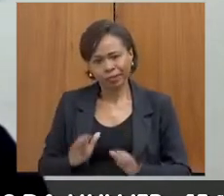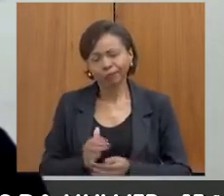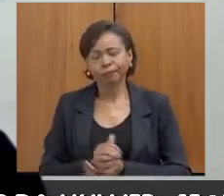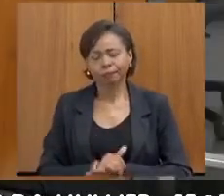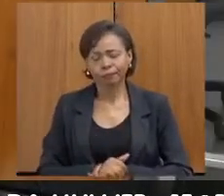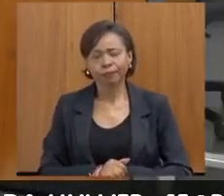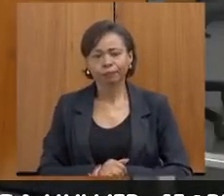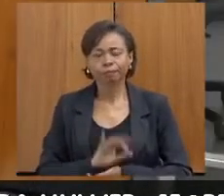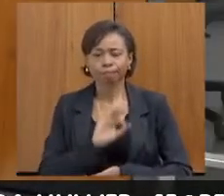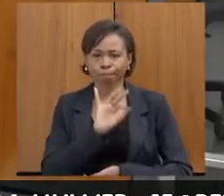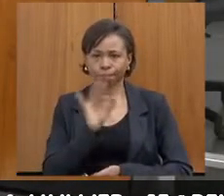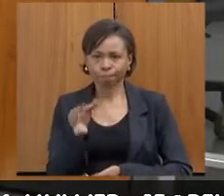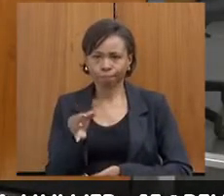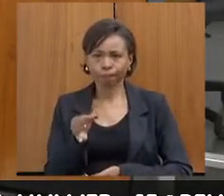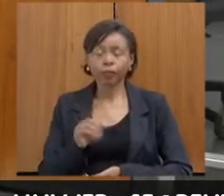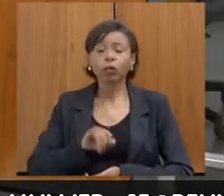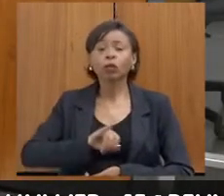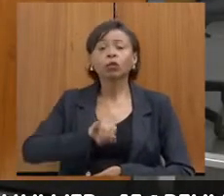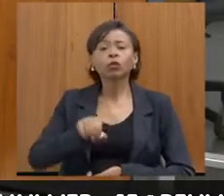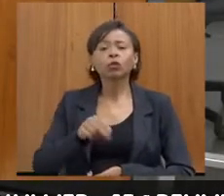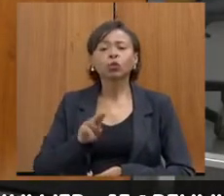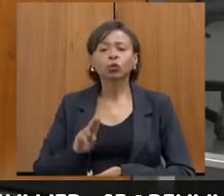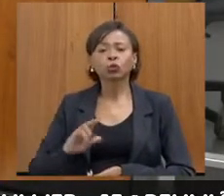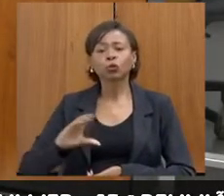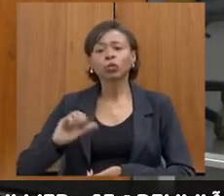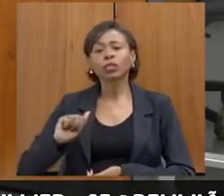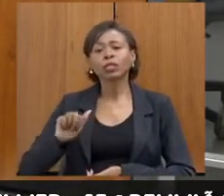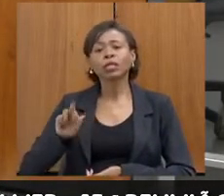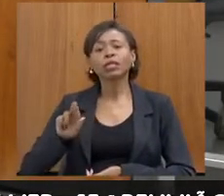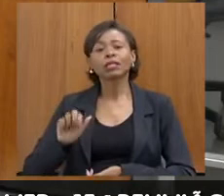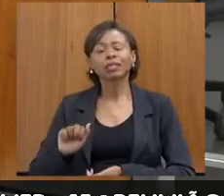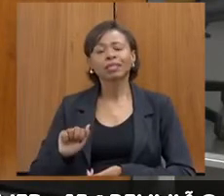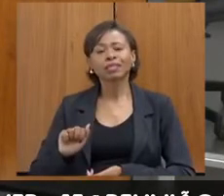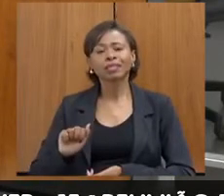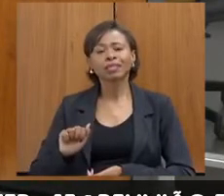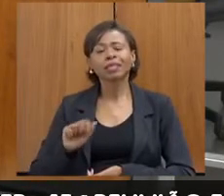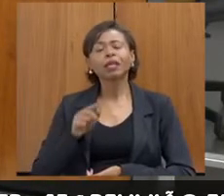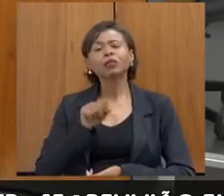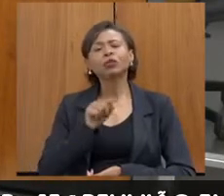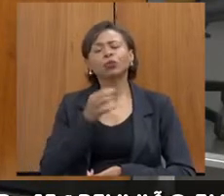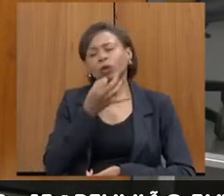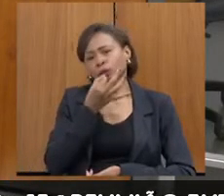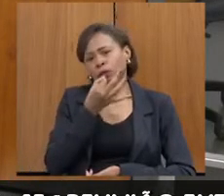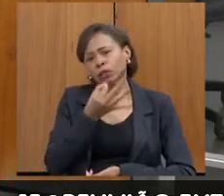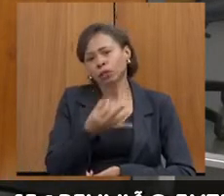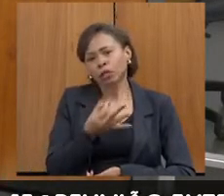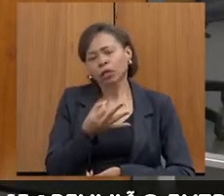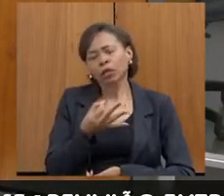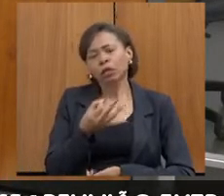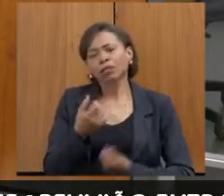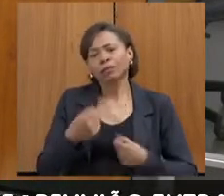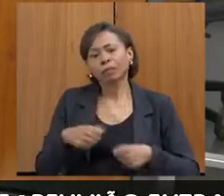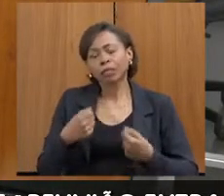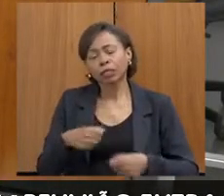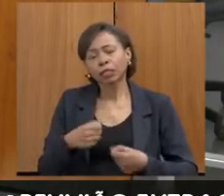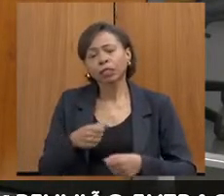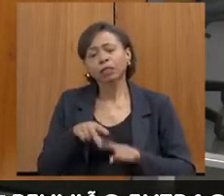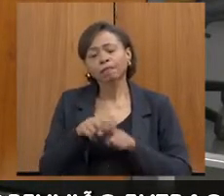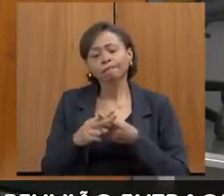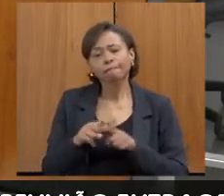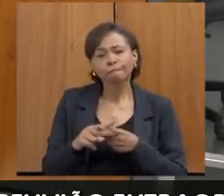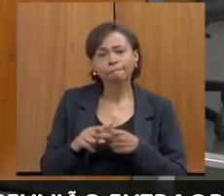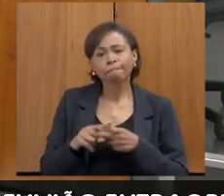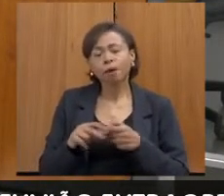Certo. Jussiara, compartilhe conosco as suas sugestões, as prioridades para as melhorias